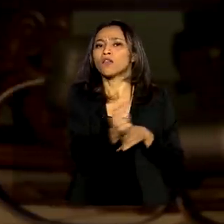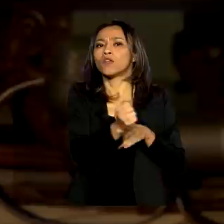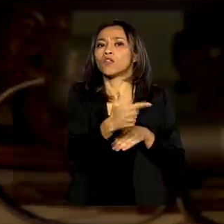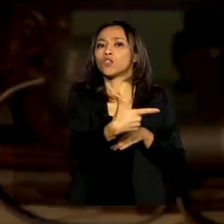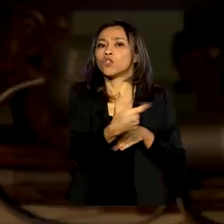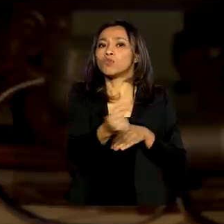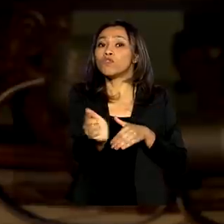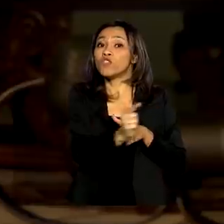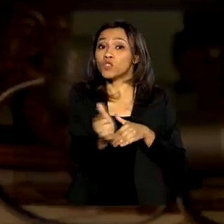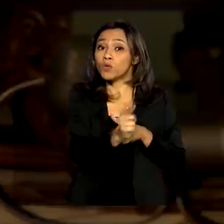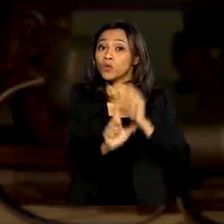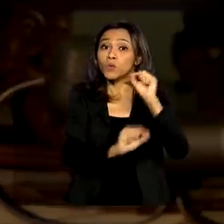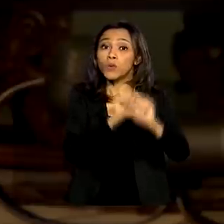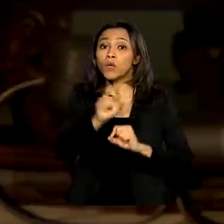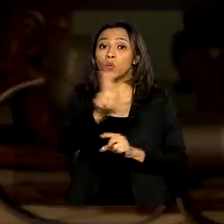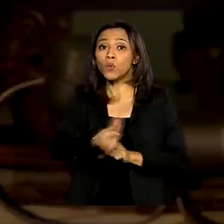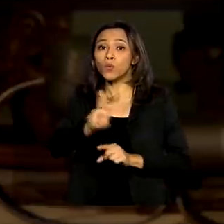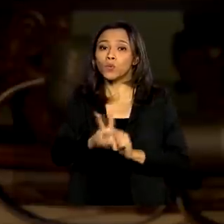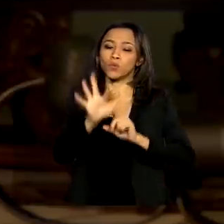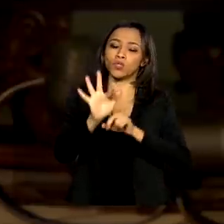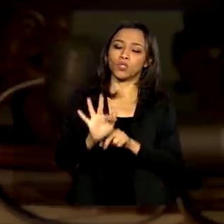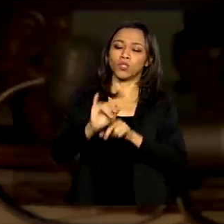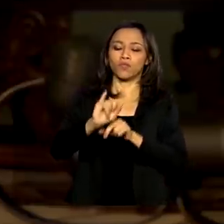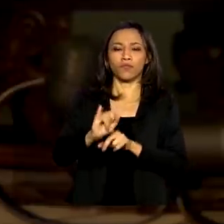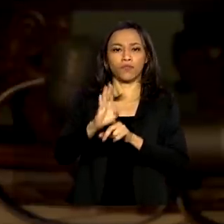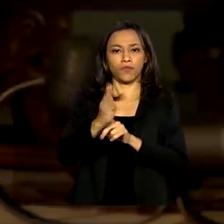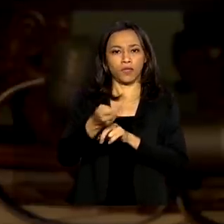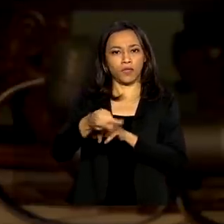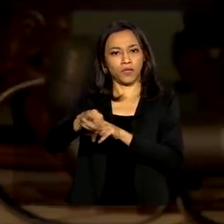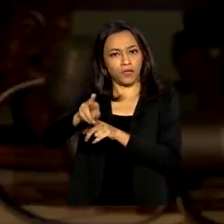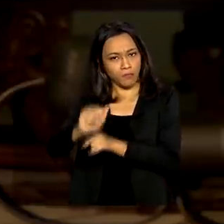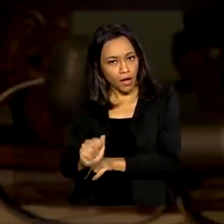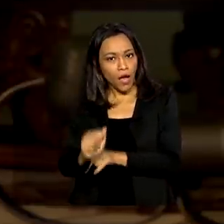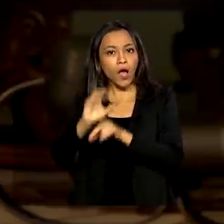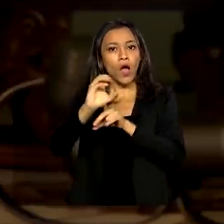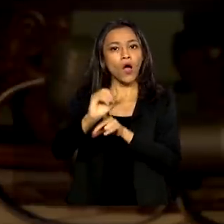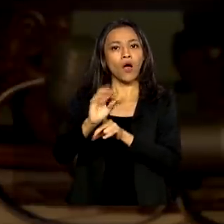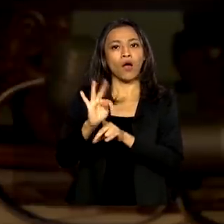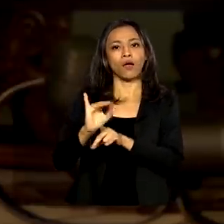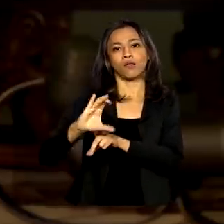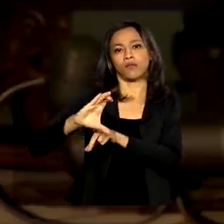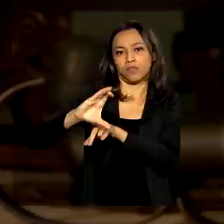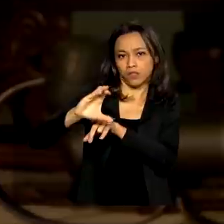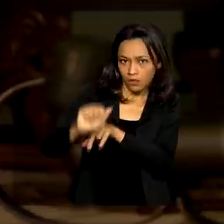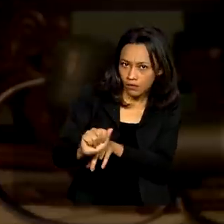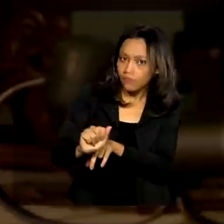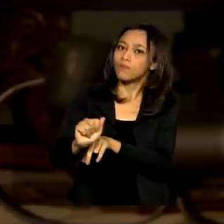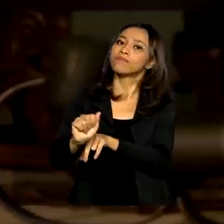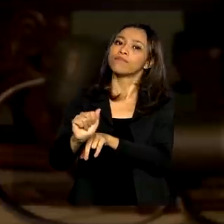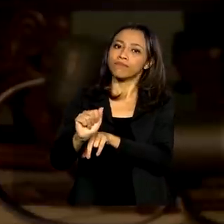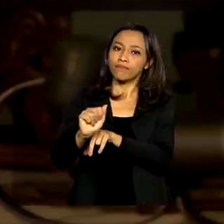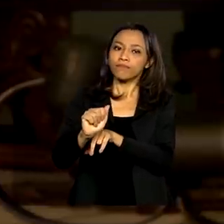instalação de fibra ótica, por exemplo, são backbones, como a gente chama, você pode pensar como